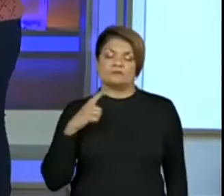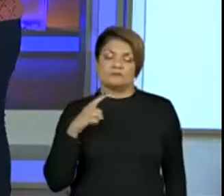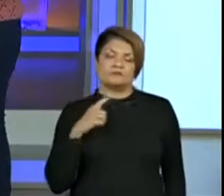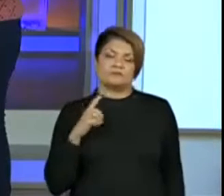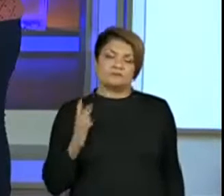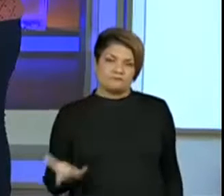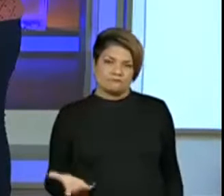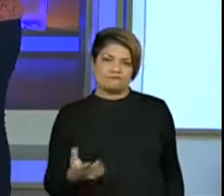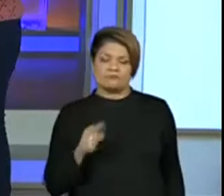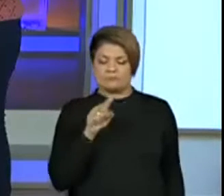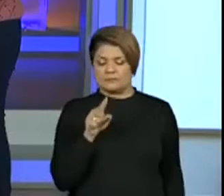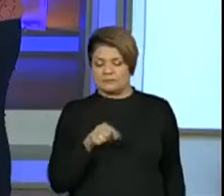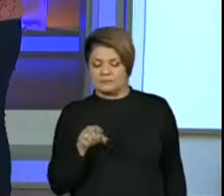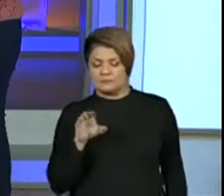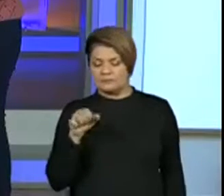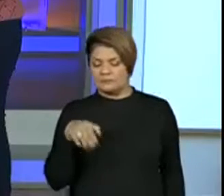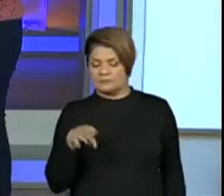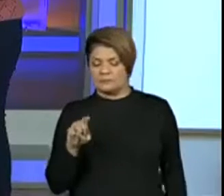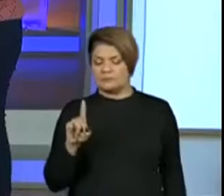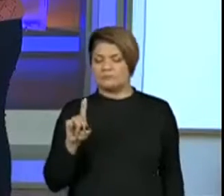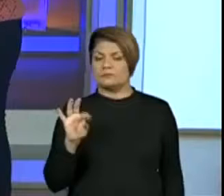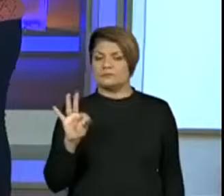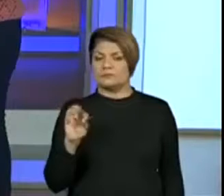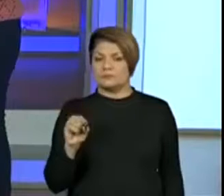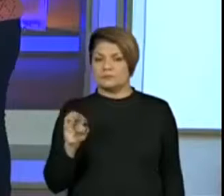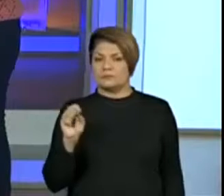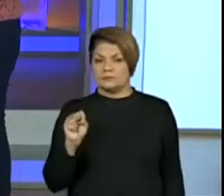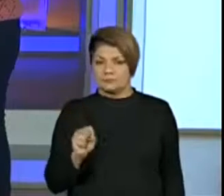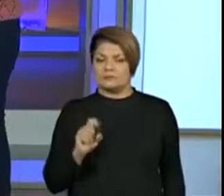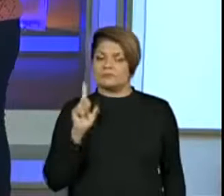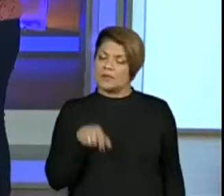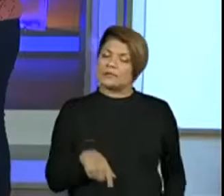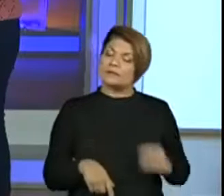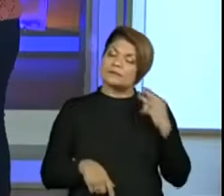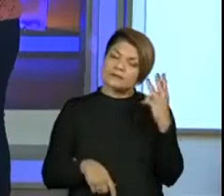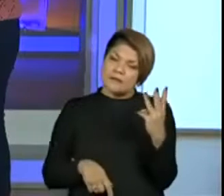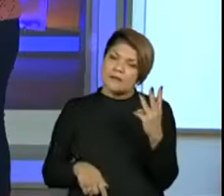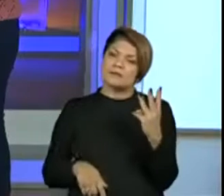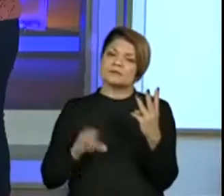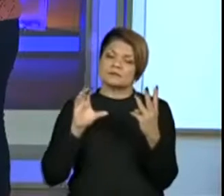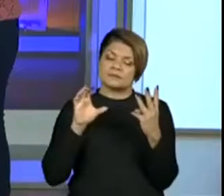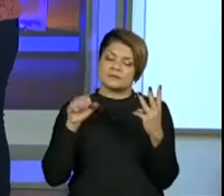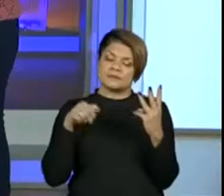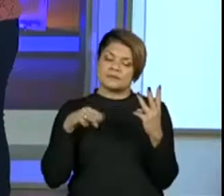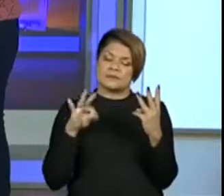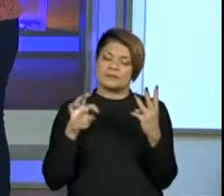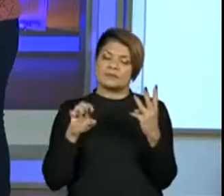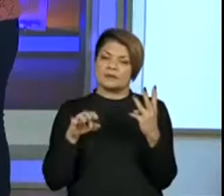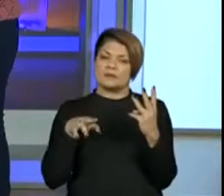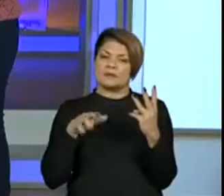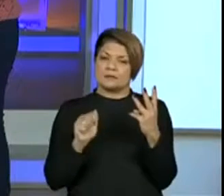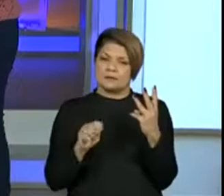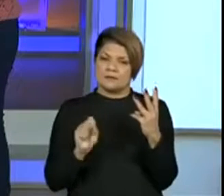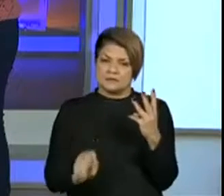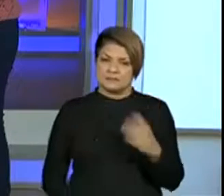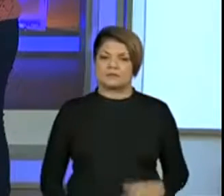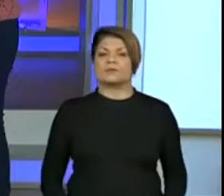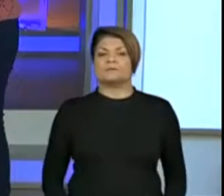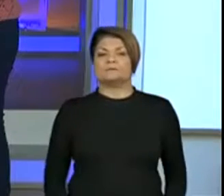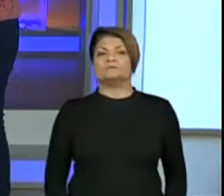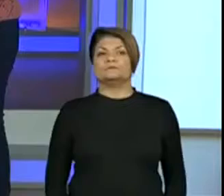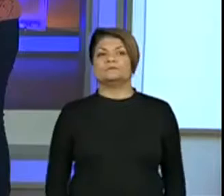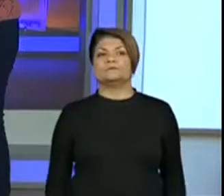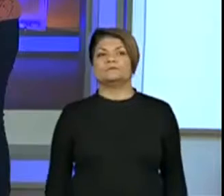300, são três centenas. Então, nós vamos pegar aqui o número 3 e já